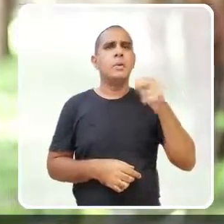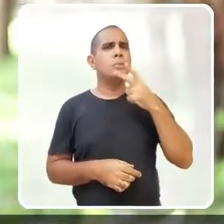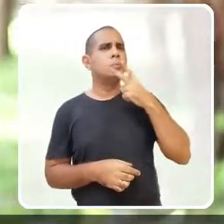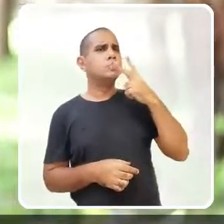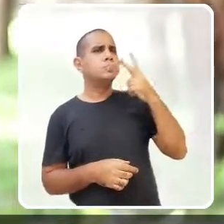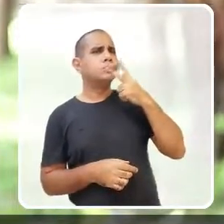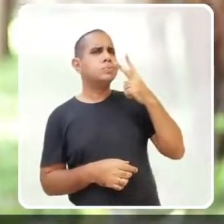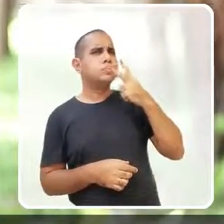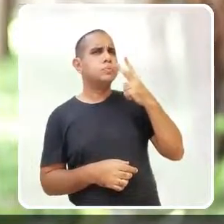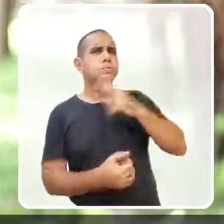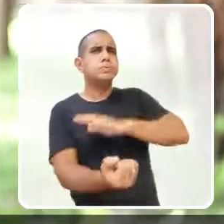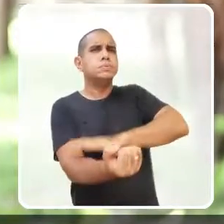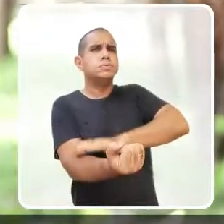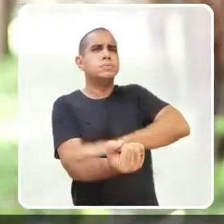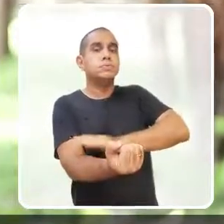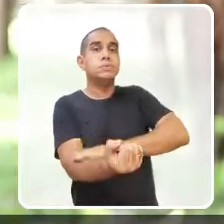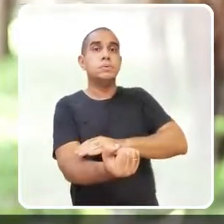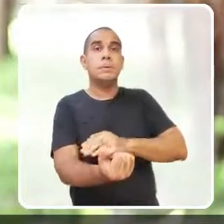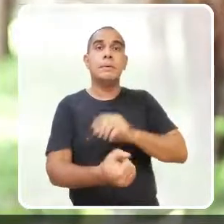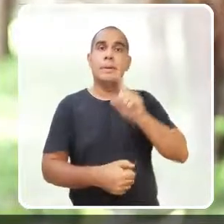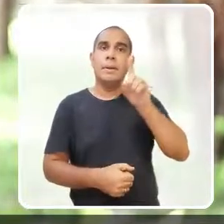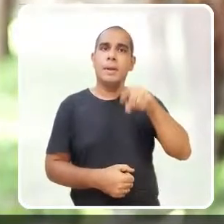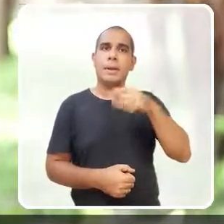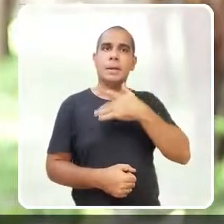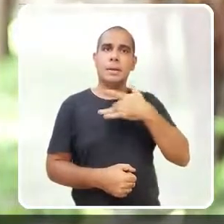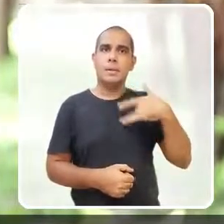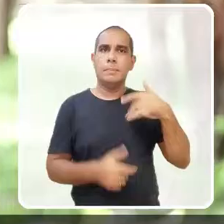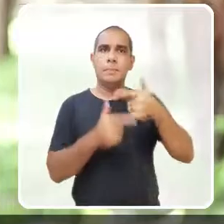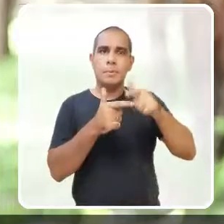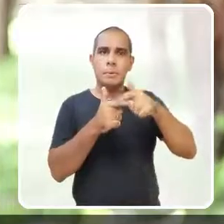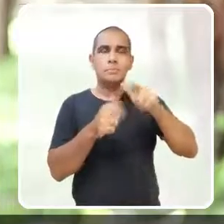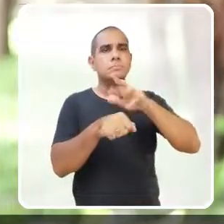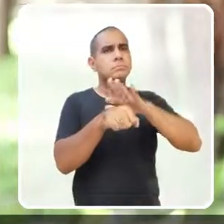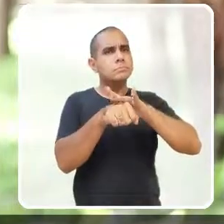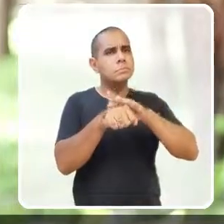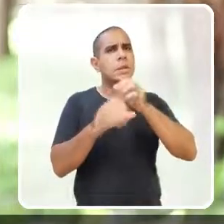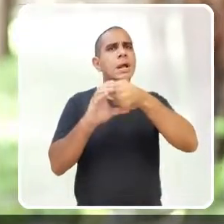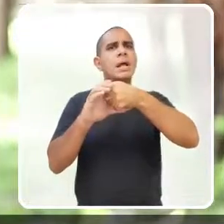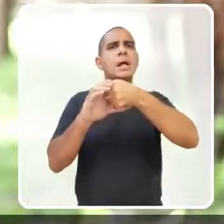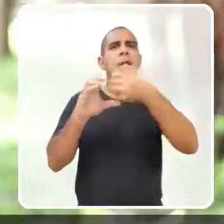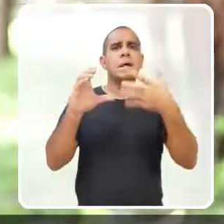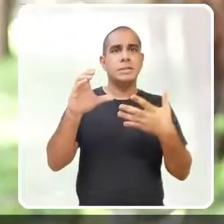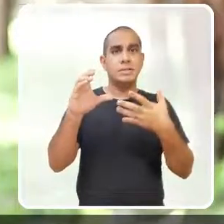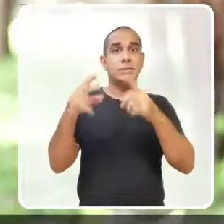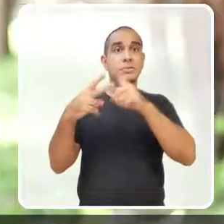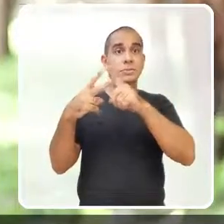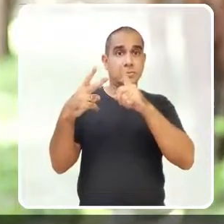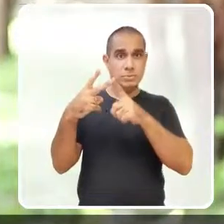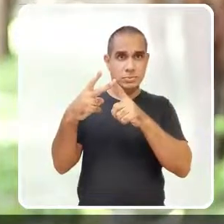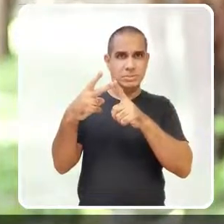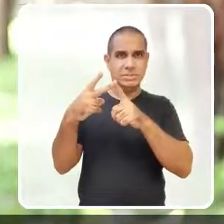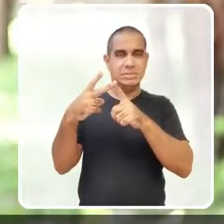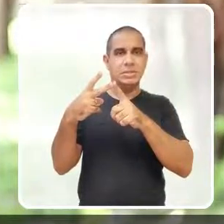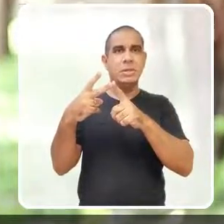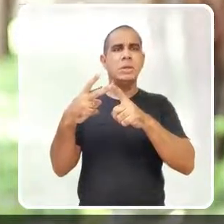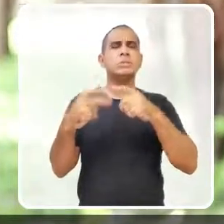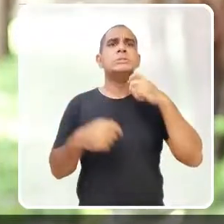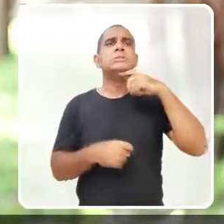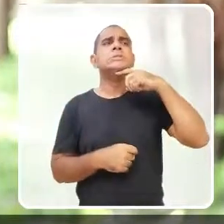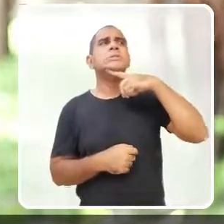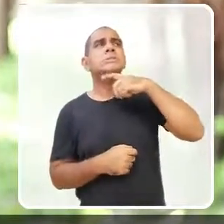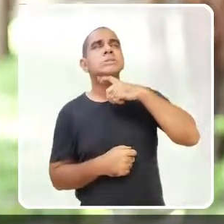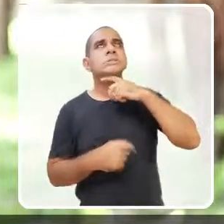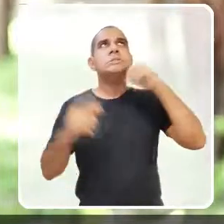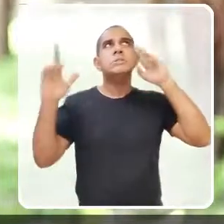tabagismo é considerado uma doença que se caracteriza tanto por uma dependência